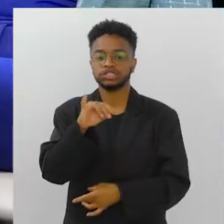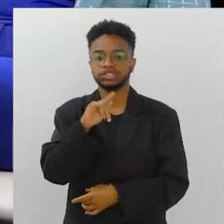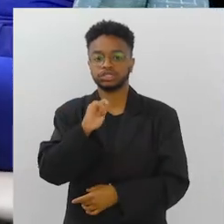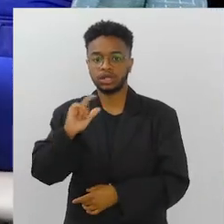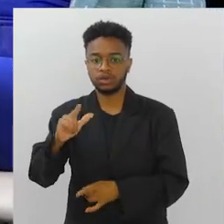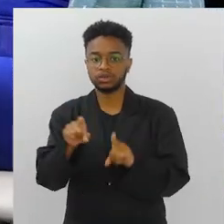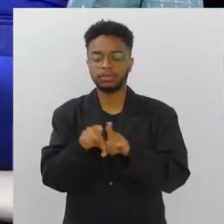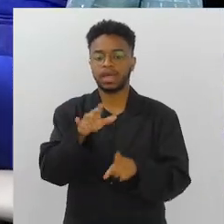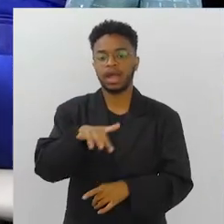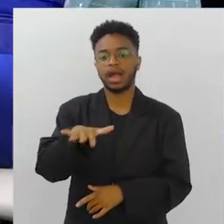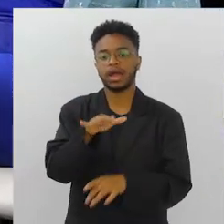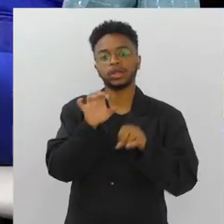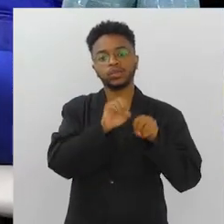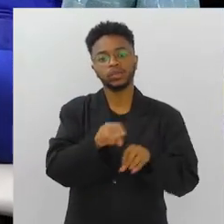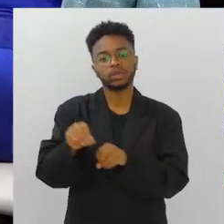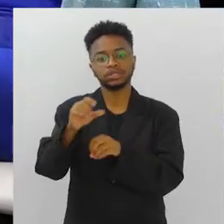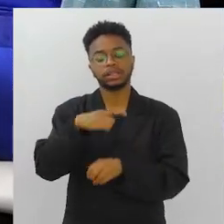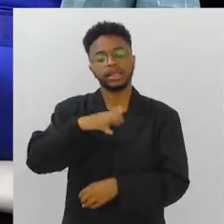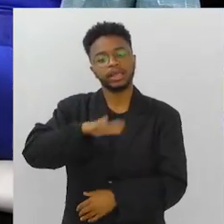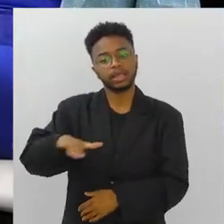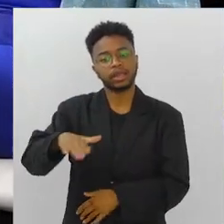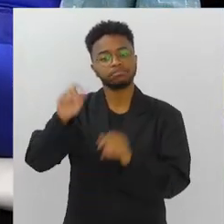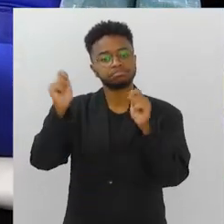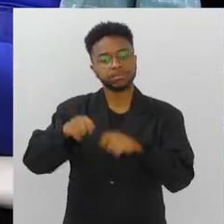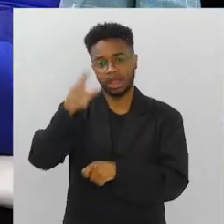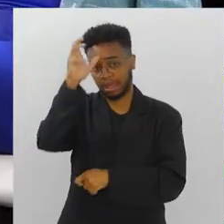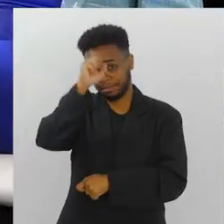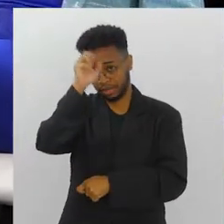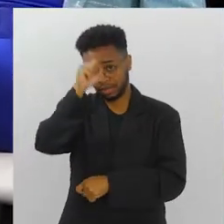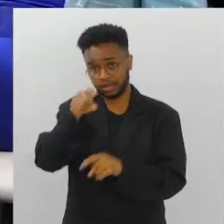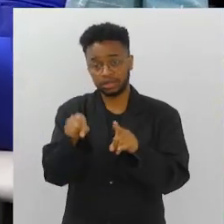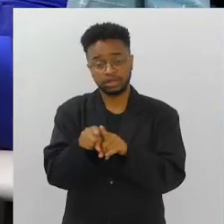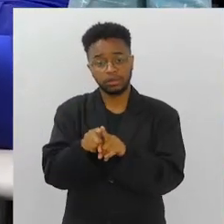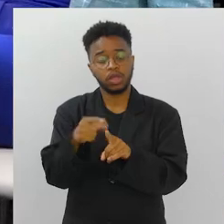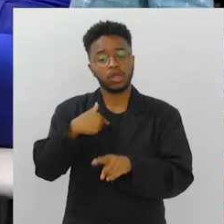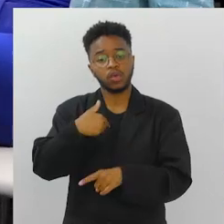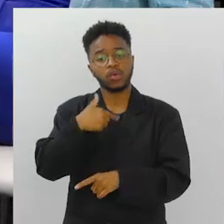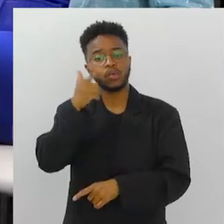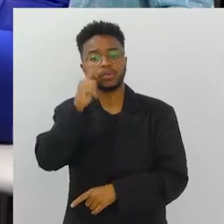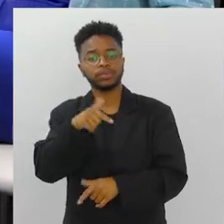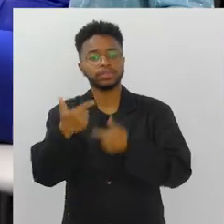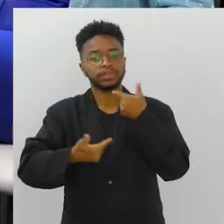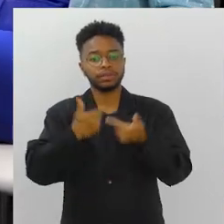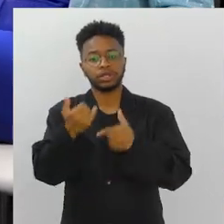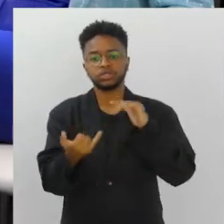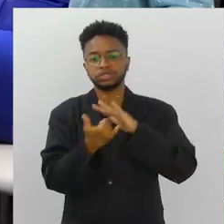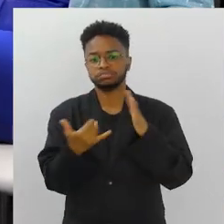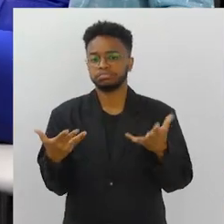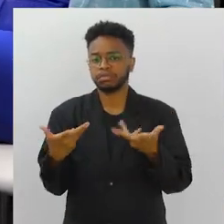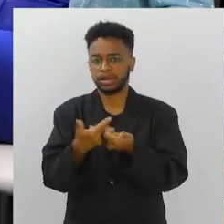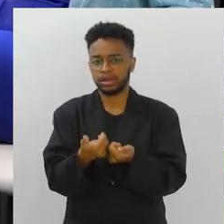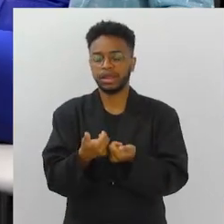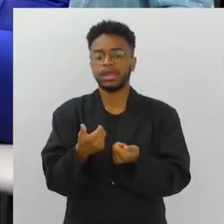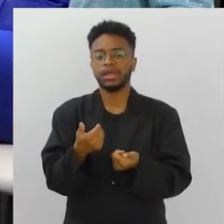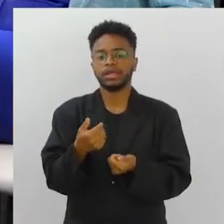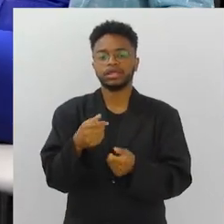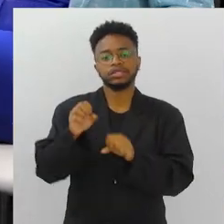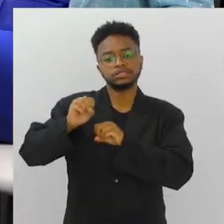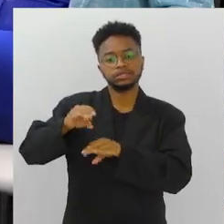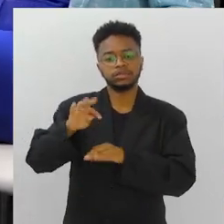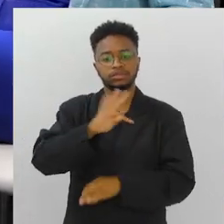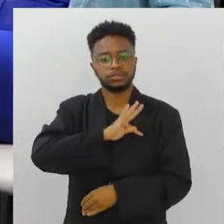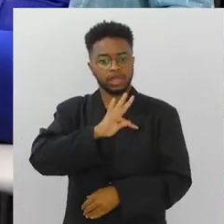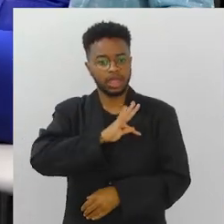E nos espaços de educação, onde as crianças estão podendo aprender, eu tive a felicidade de trabalhar numa instituição maravilhosa, que a FRJ,